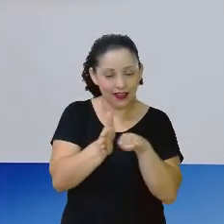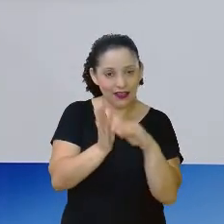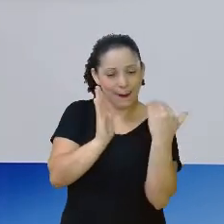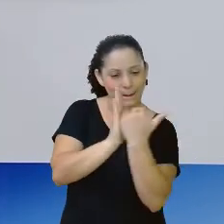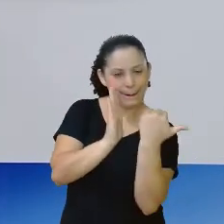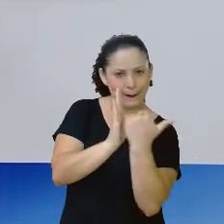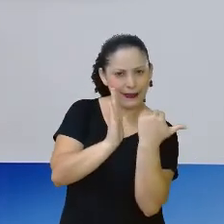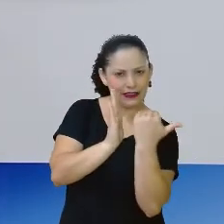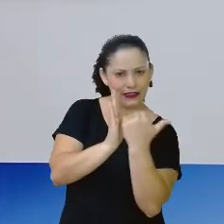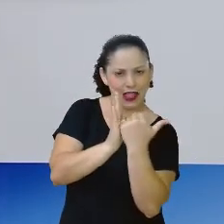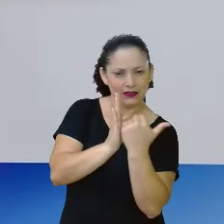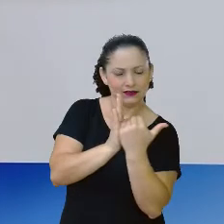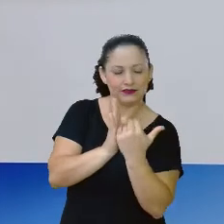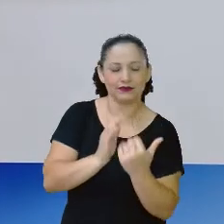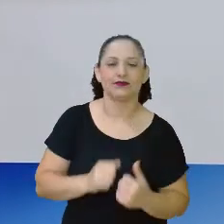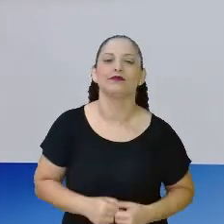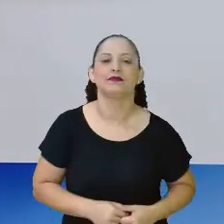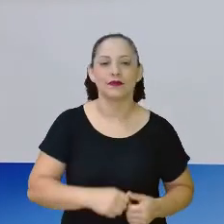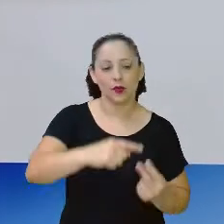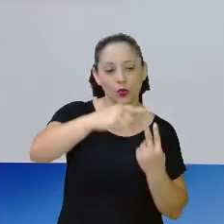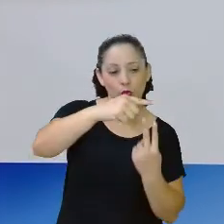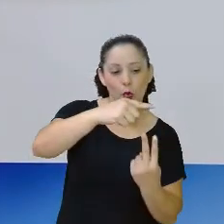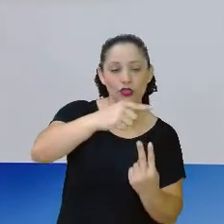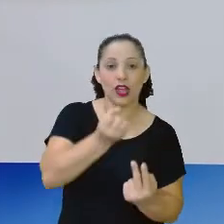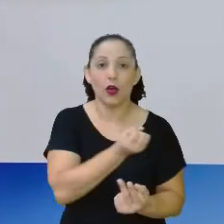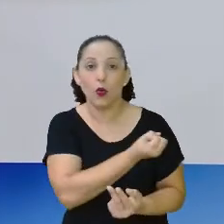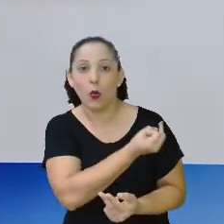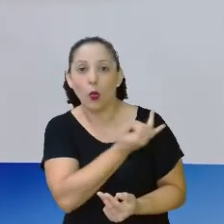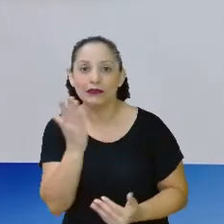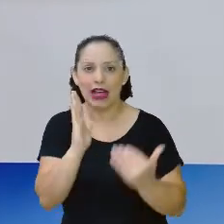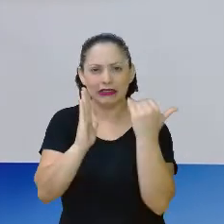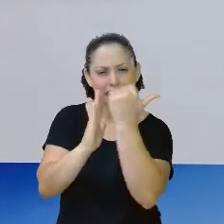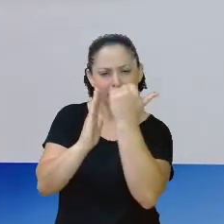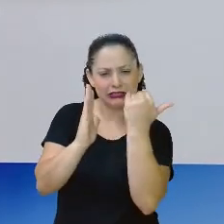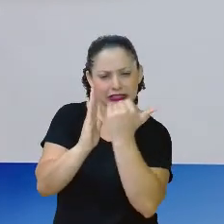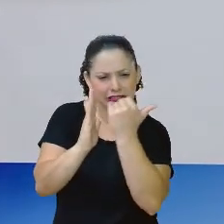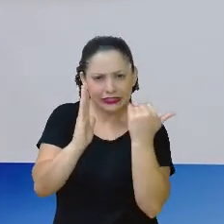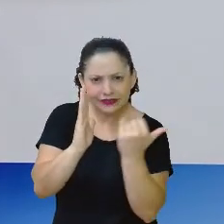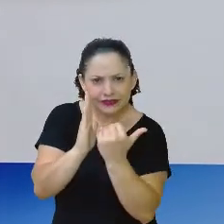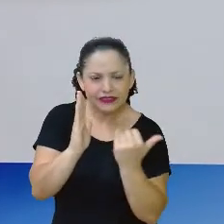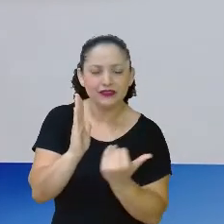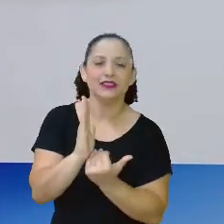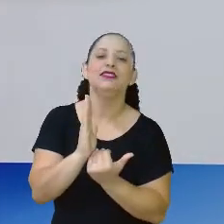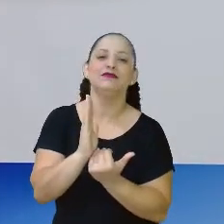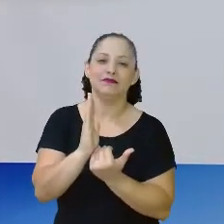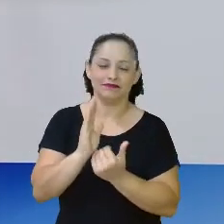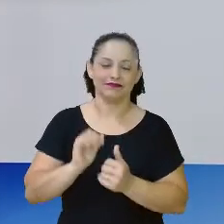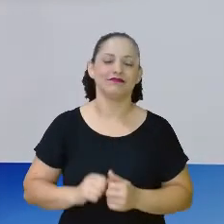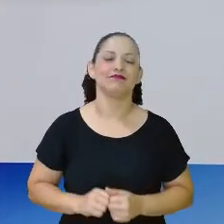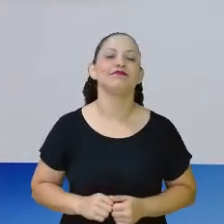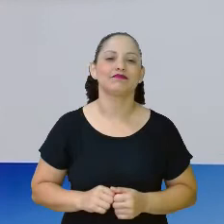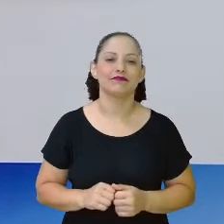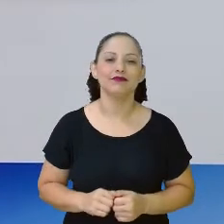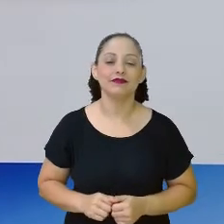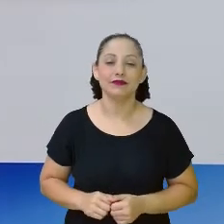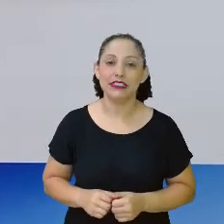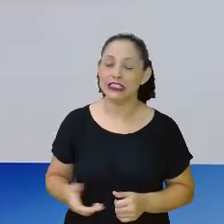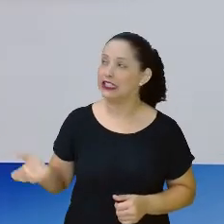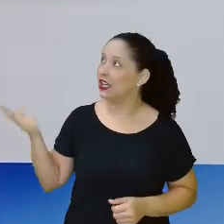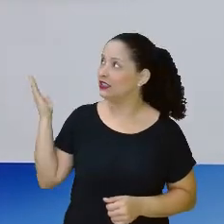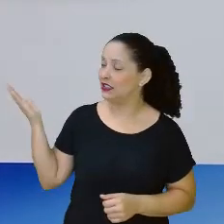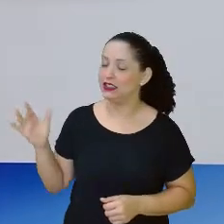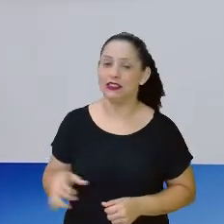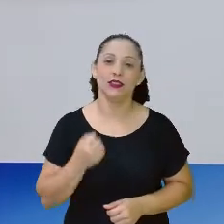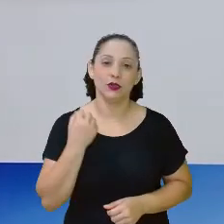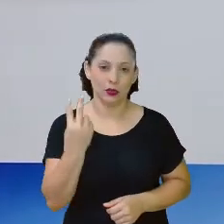No denominador, o 2 é a quantidade de partes que o meu inteiro foi dividido. No caso, o meu